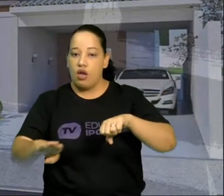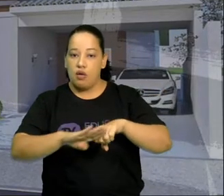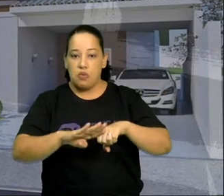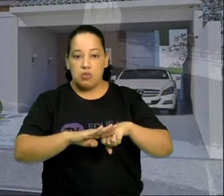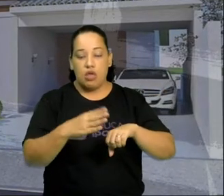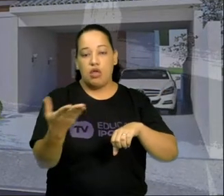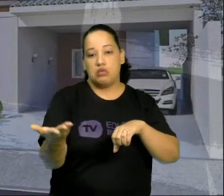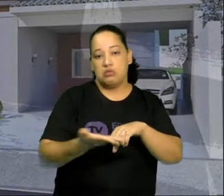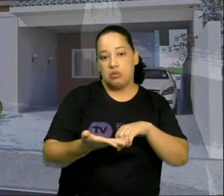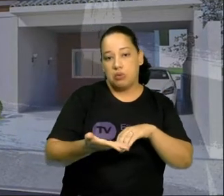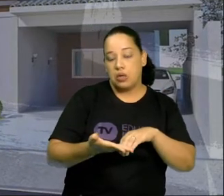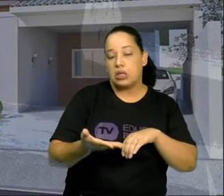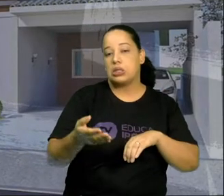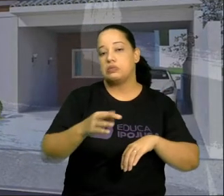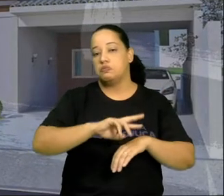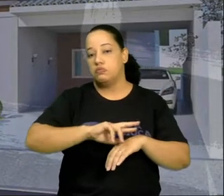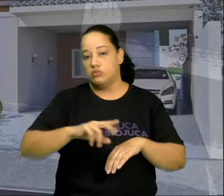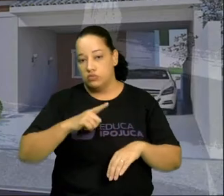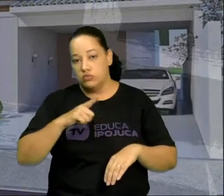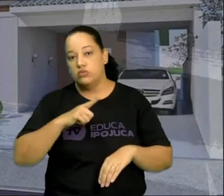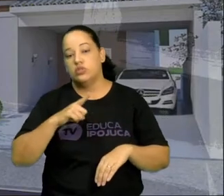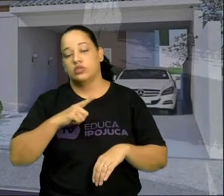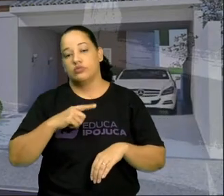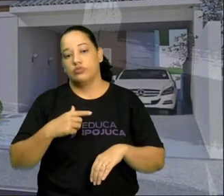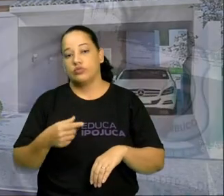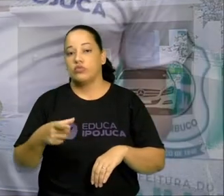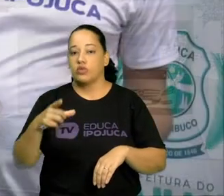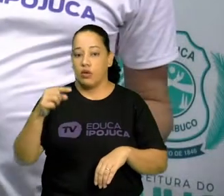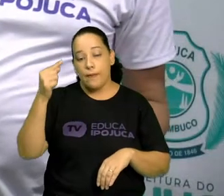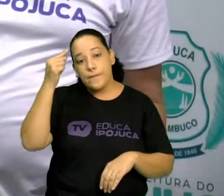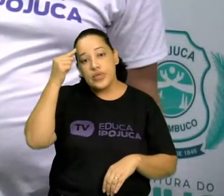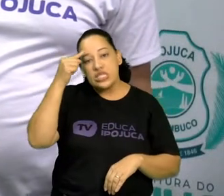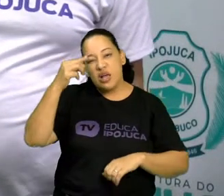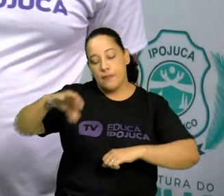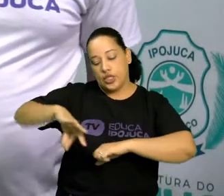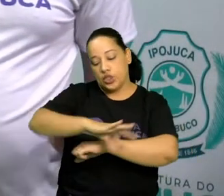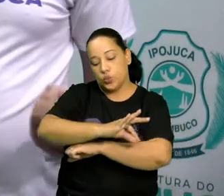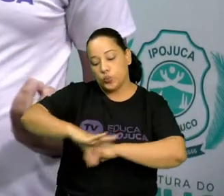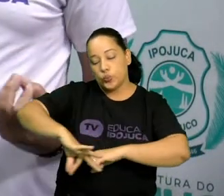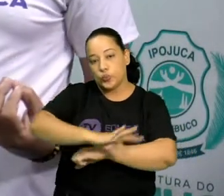contemporânea. Aqui já é um pensamento arquitetônico.